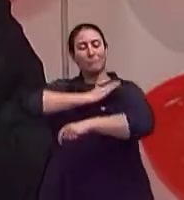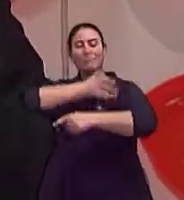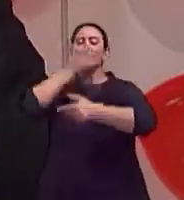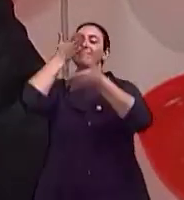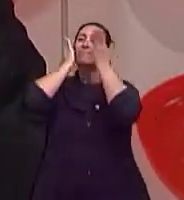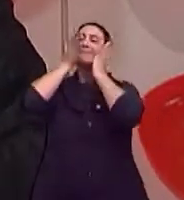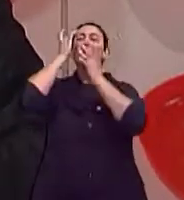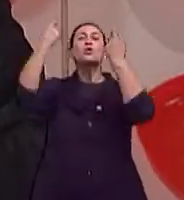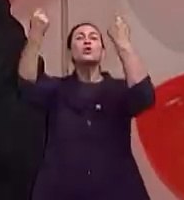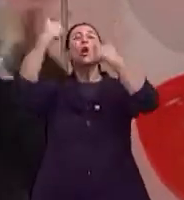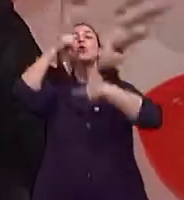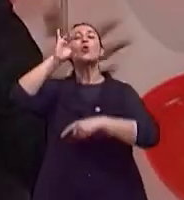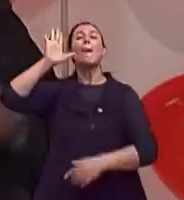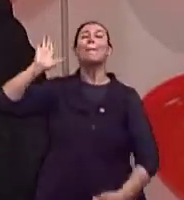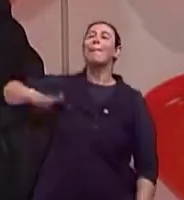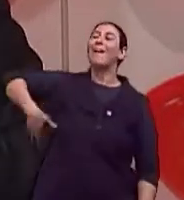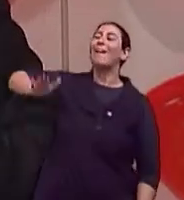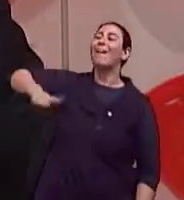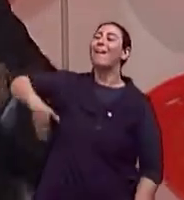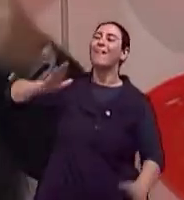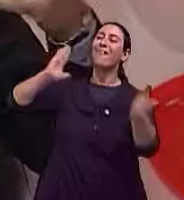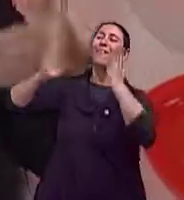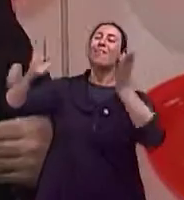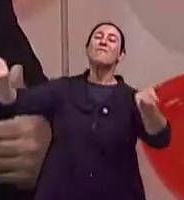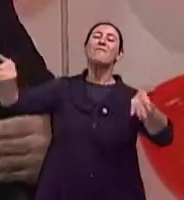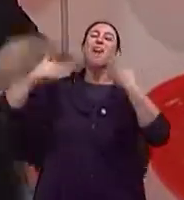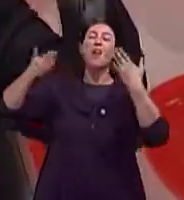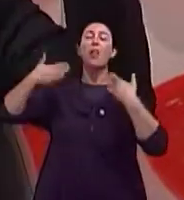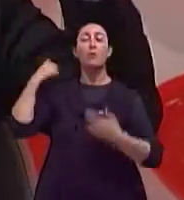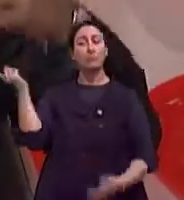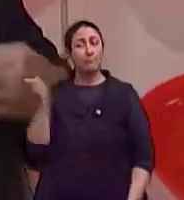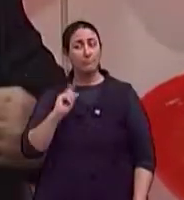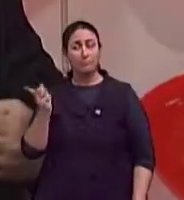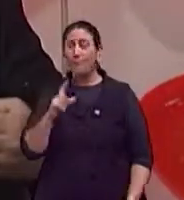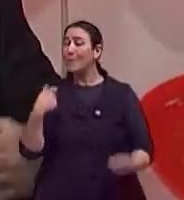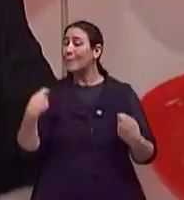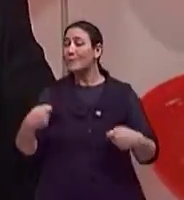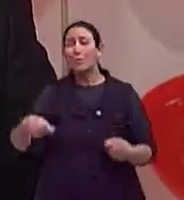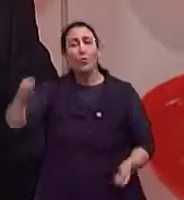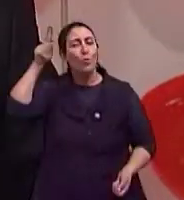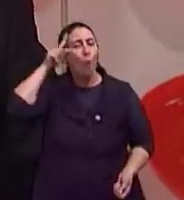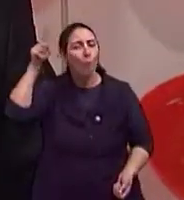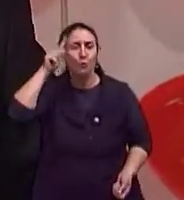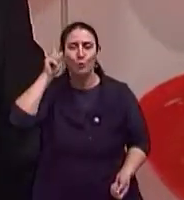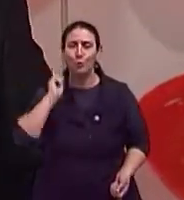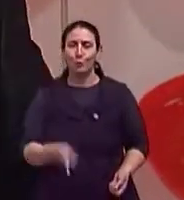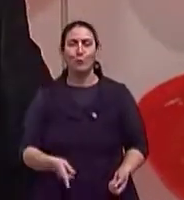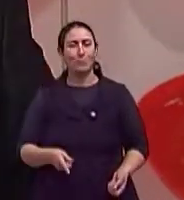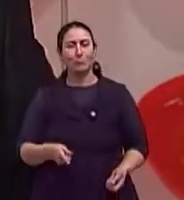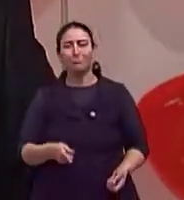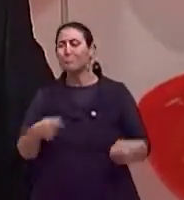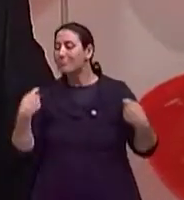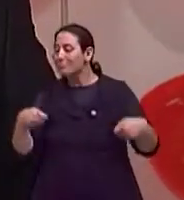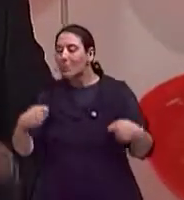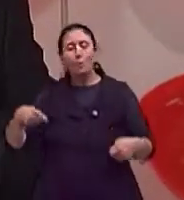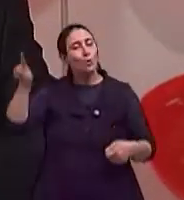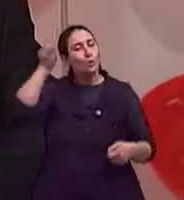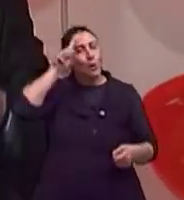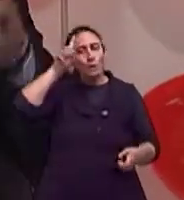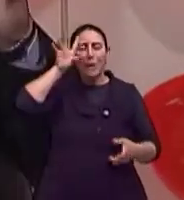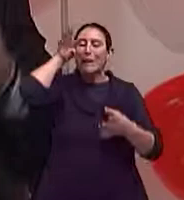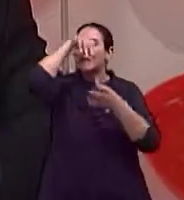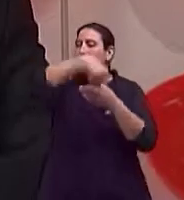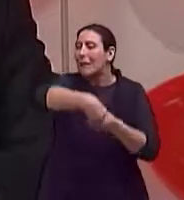beira do mar, na temporada de verão, que a pessoa tem que usar filtro. É no dia a dia, dentro do estúdio, dentro do